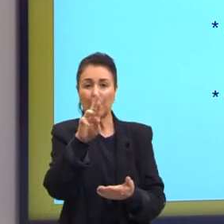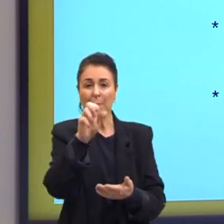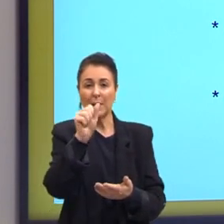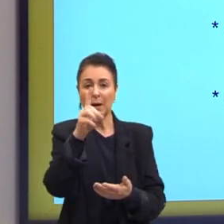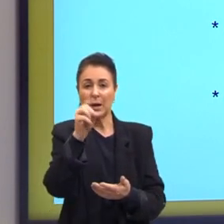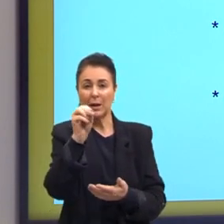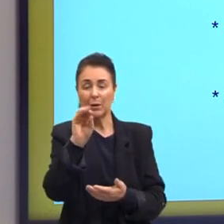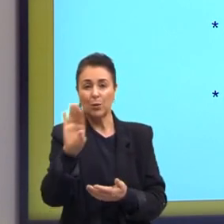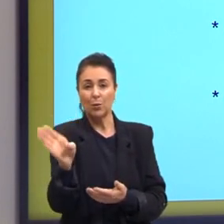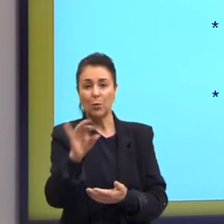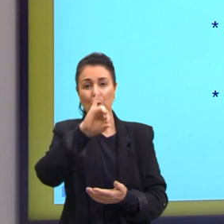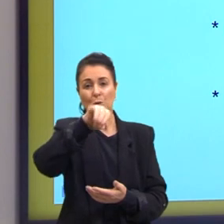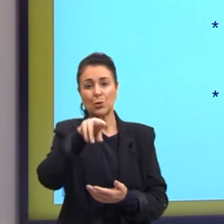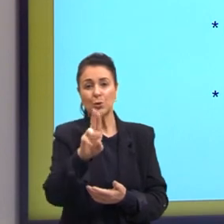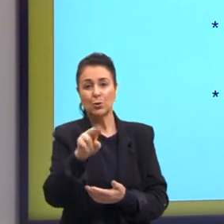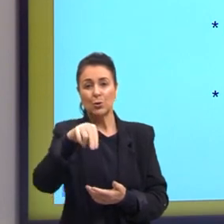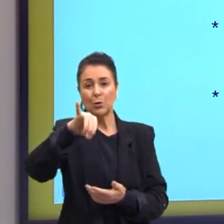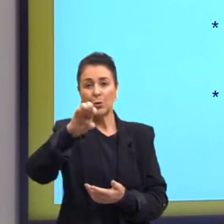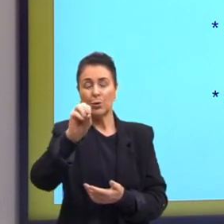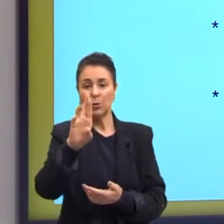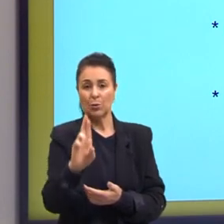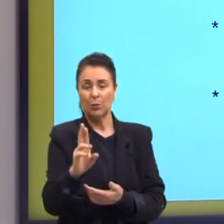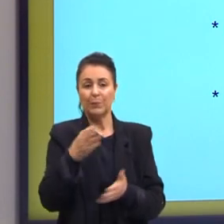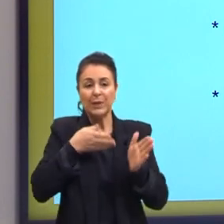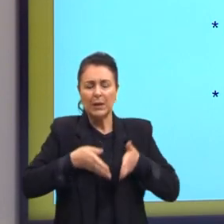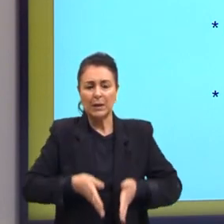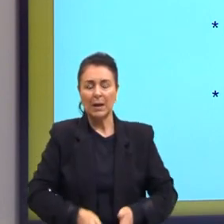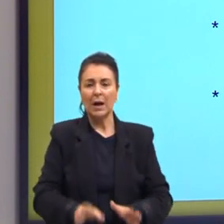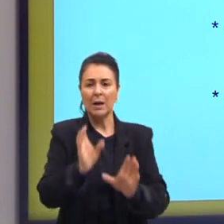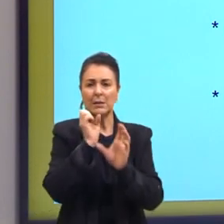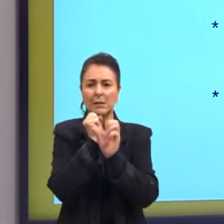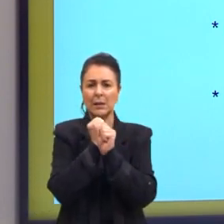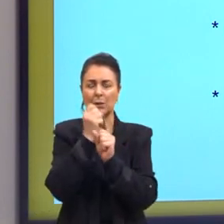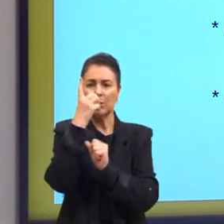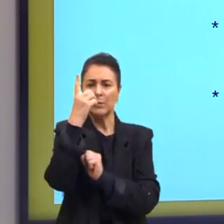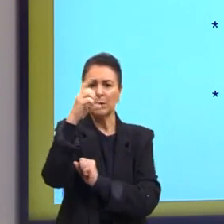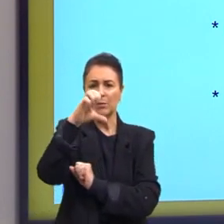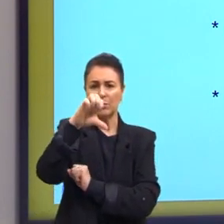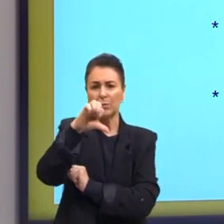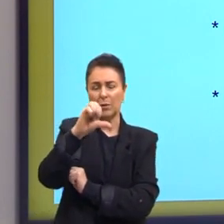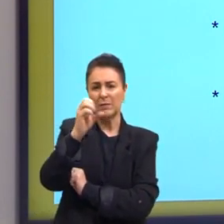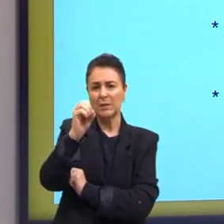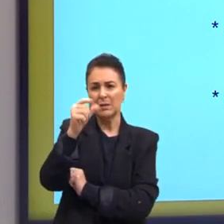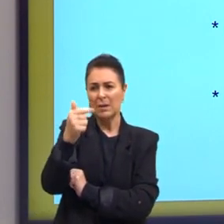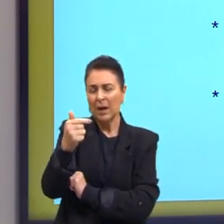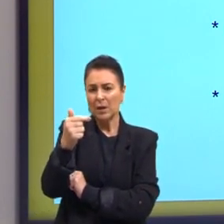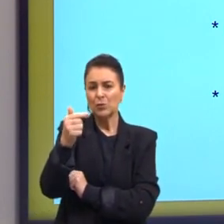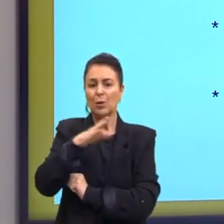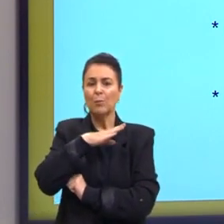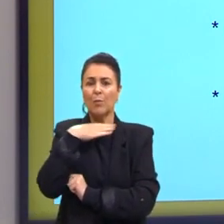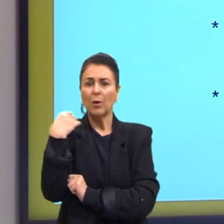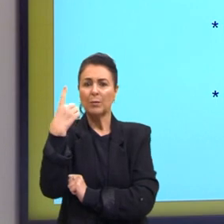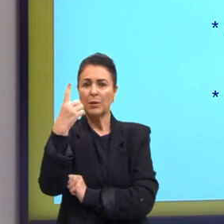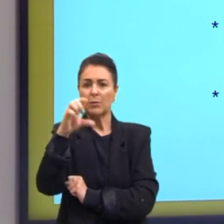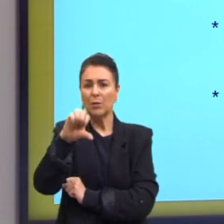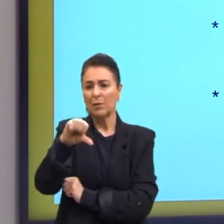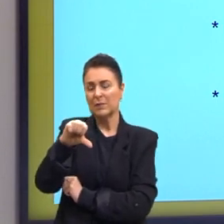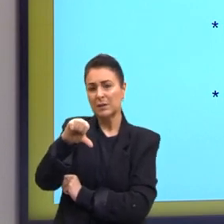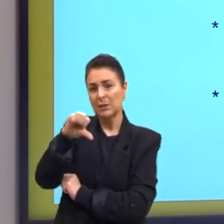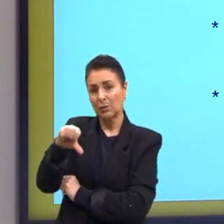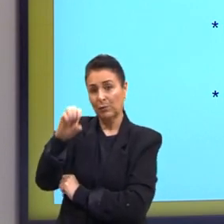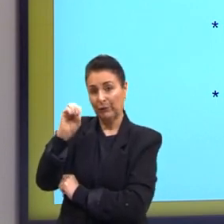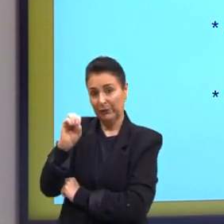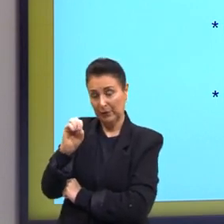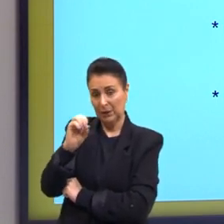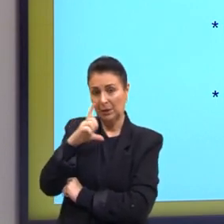interessante o processo que ele faz, ele nasce em 1907 e morre em 1990. ele tem